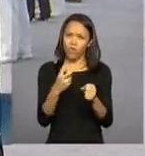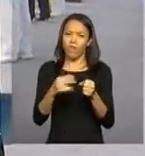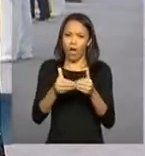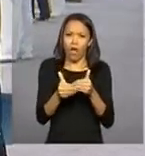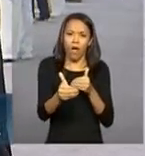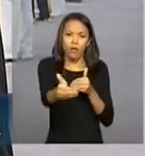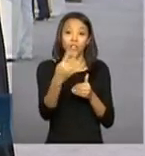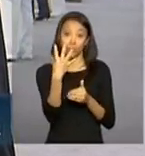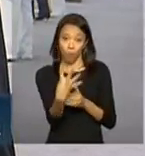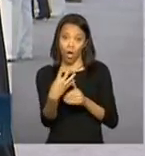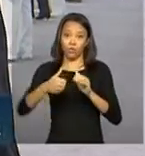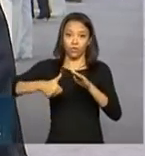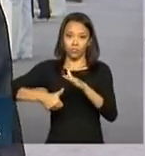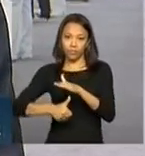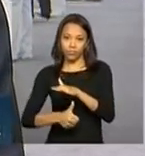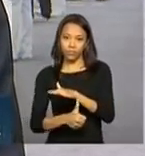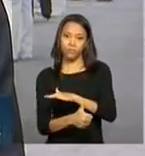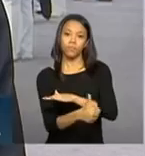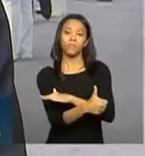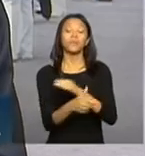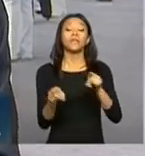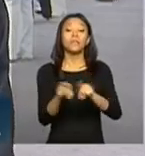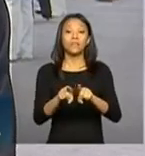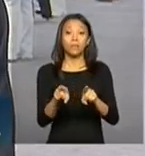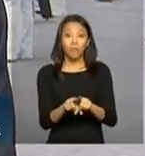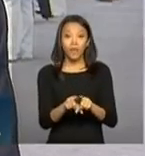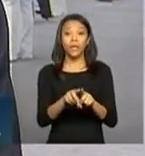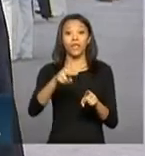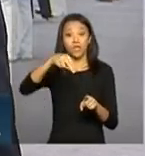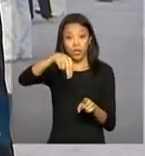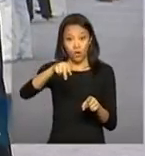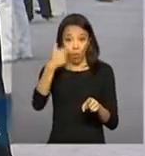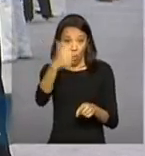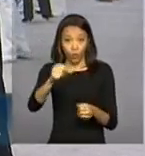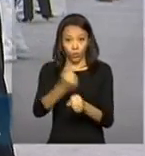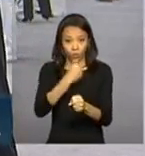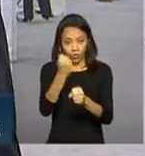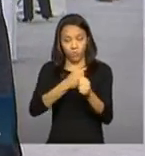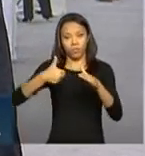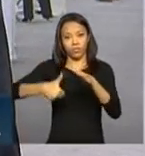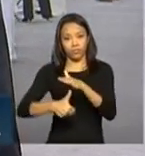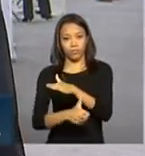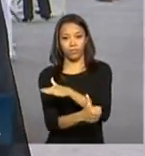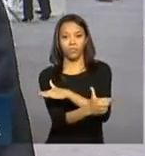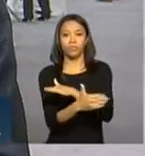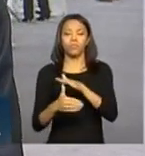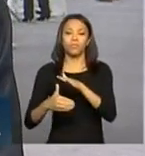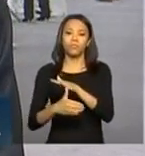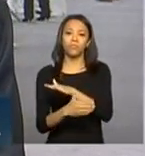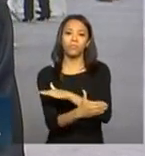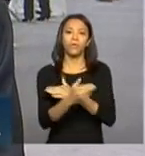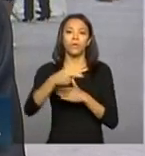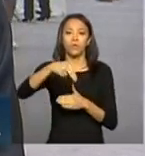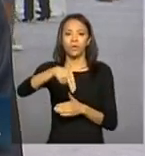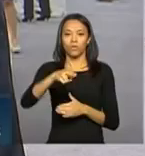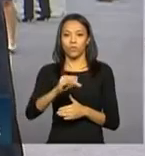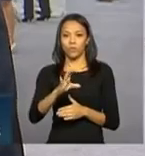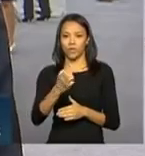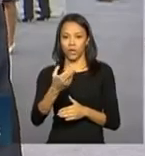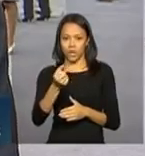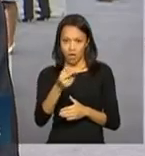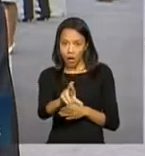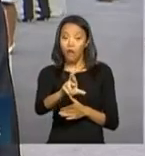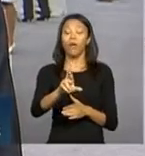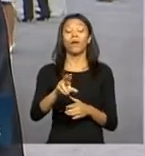quatro submarinos convencionais e do submarino nuclear, também existe a previsão e a colocação em prática da